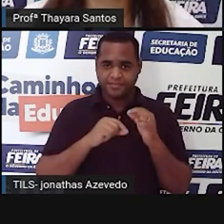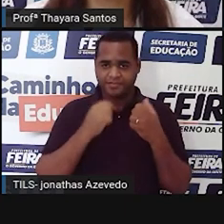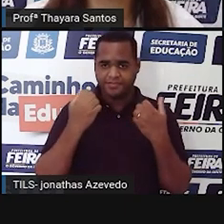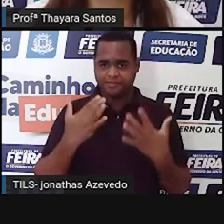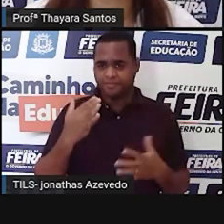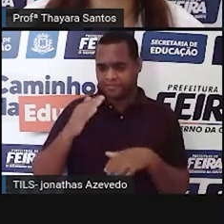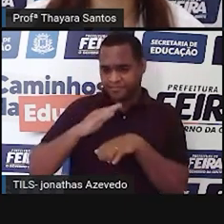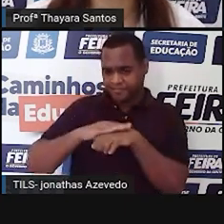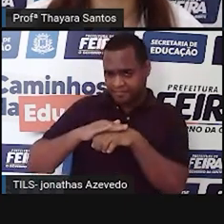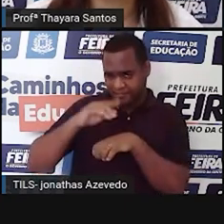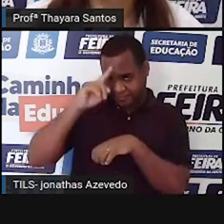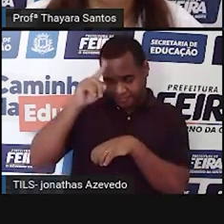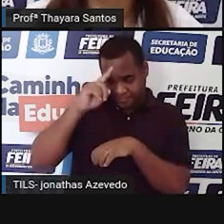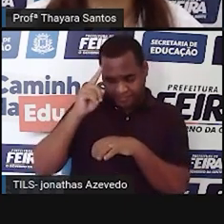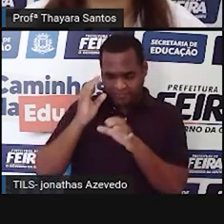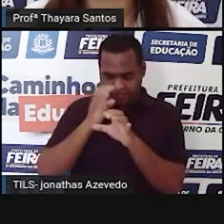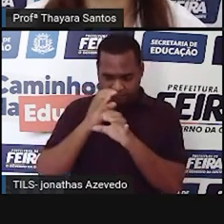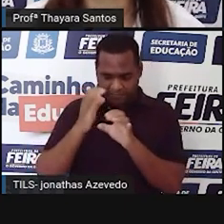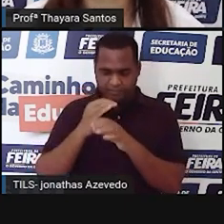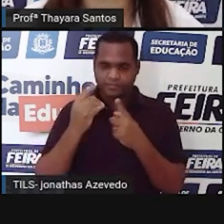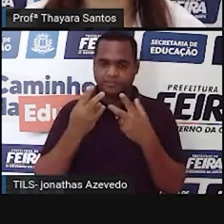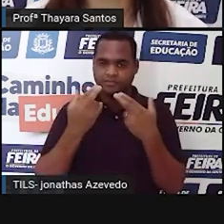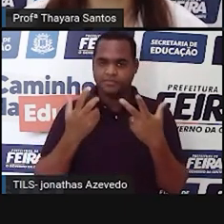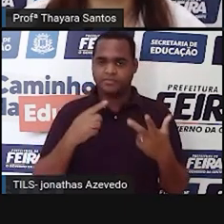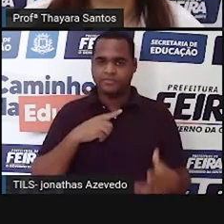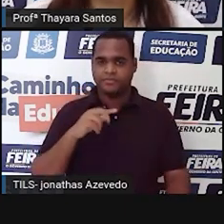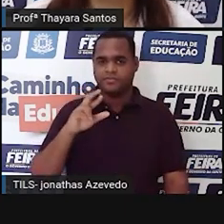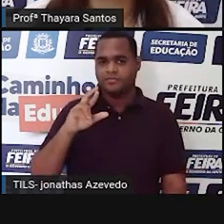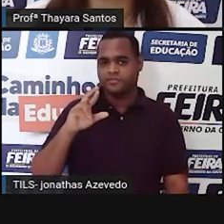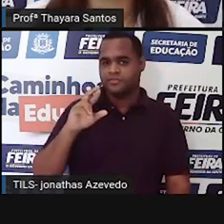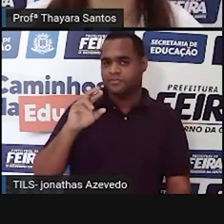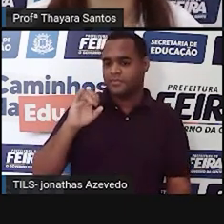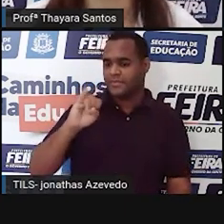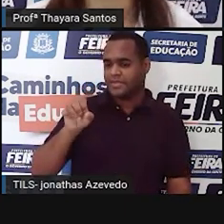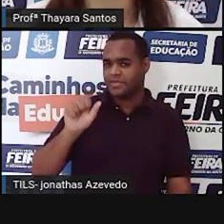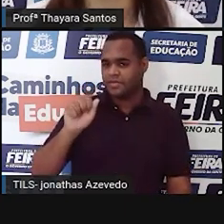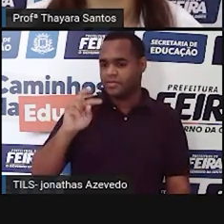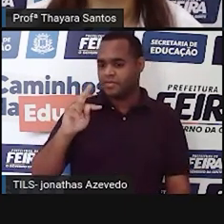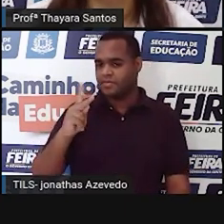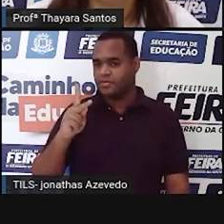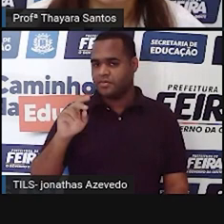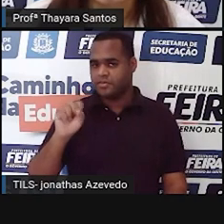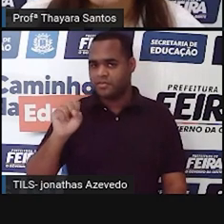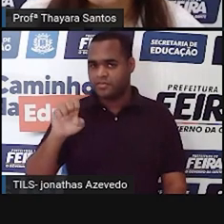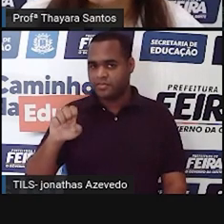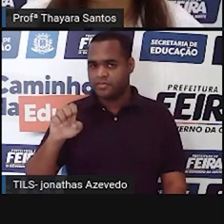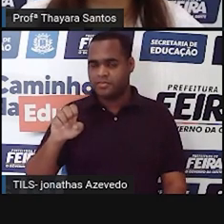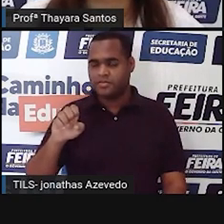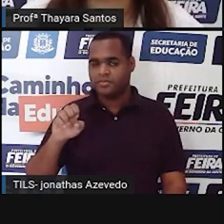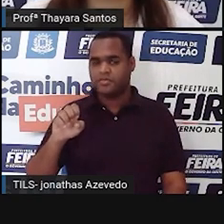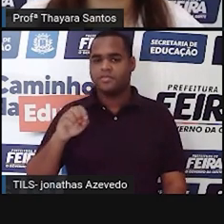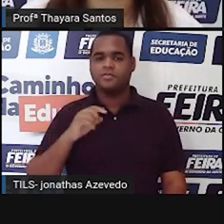inventou o primeiro microscópio foi Hans Janssen e o filho dele, Zacharias Janssen.